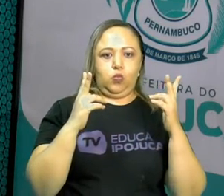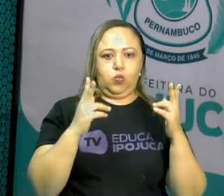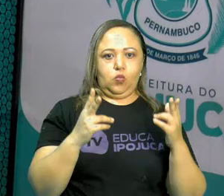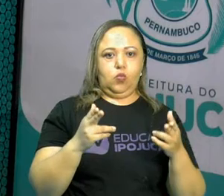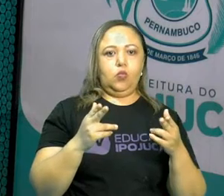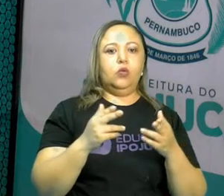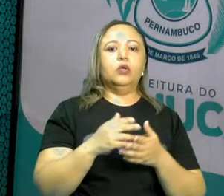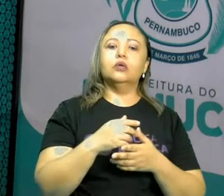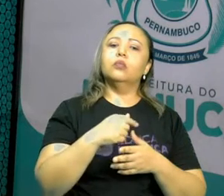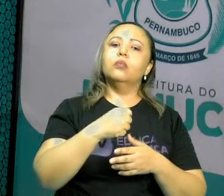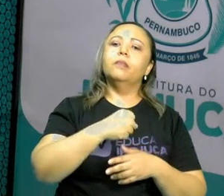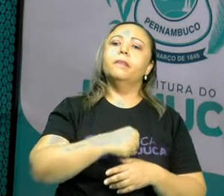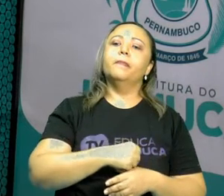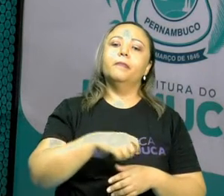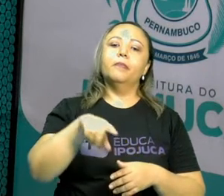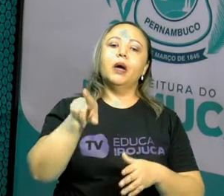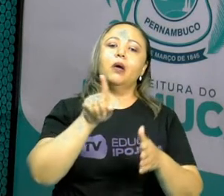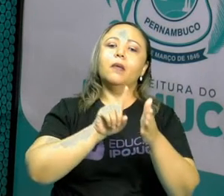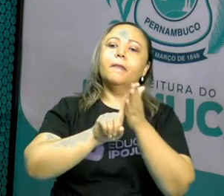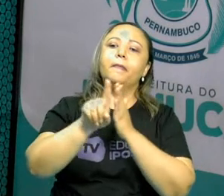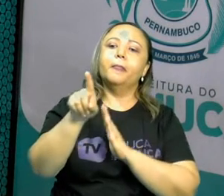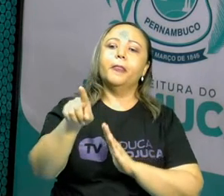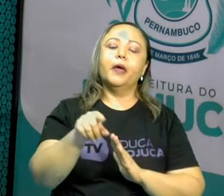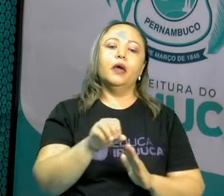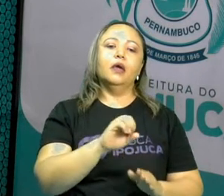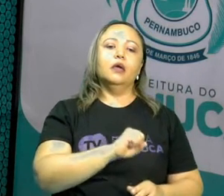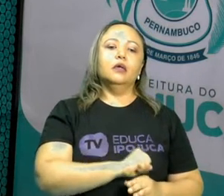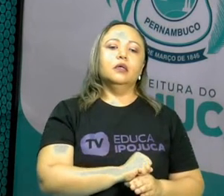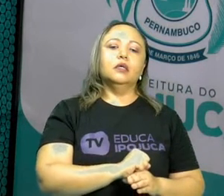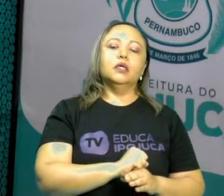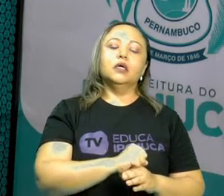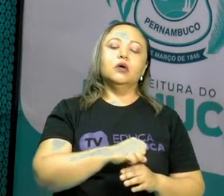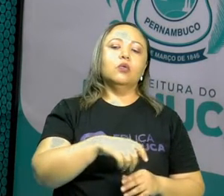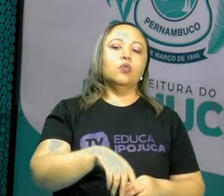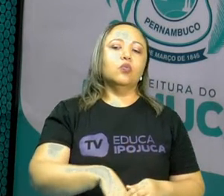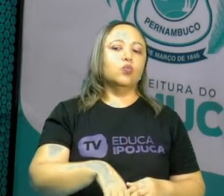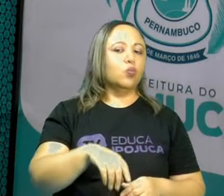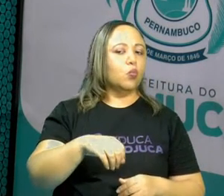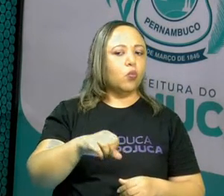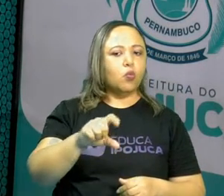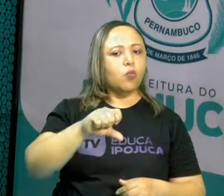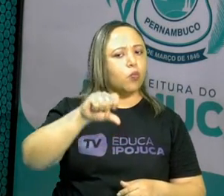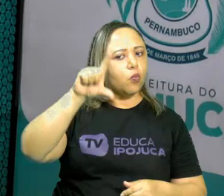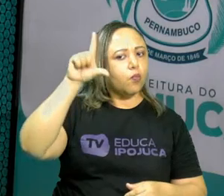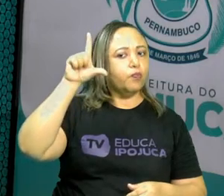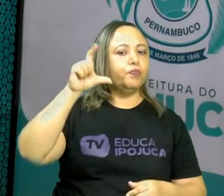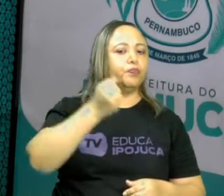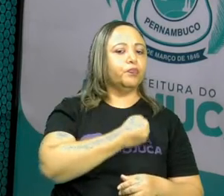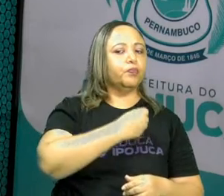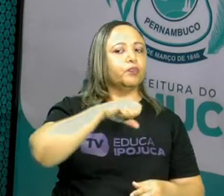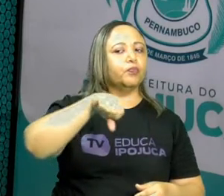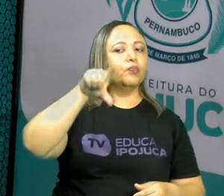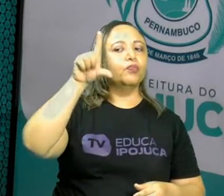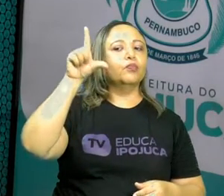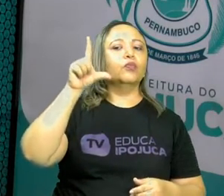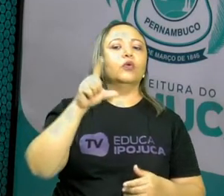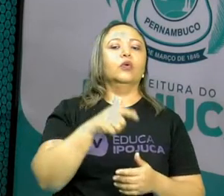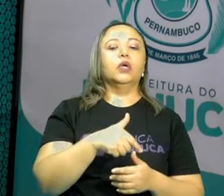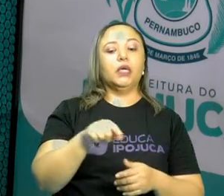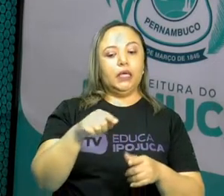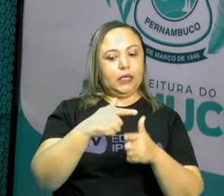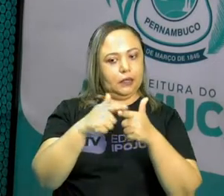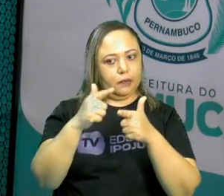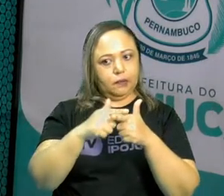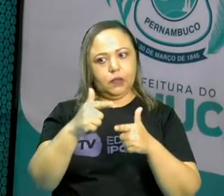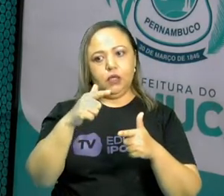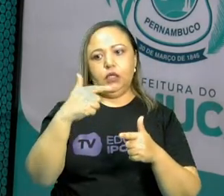maior desses valores que dividem tanto o 28 quanto dividem o 12? Se